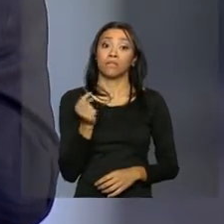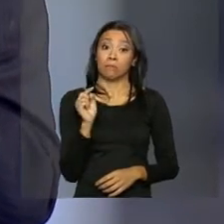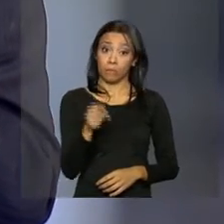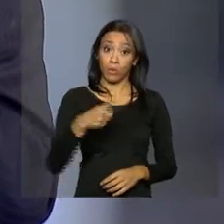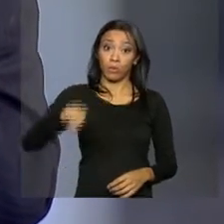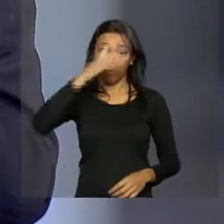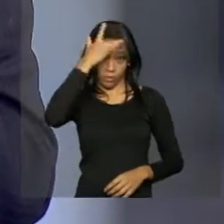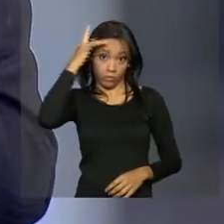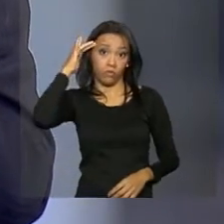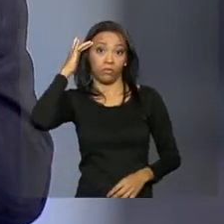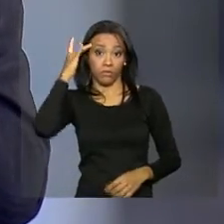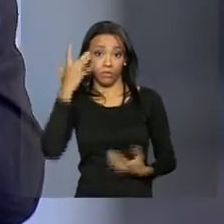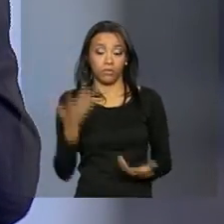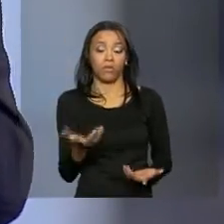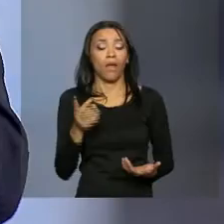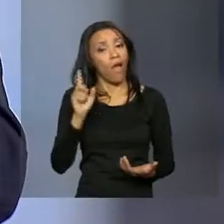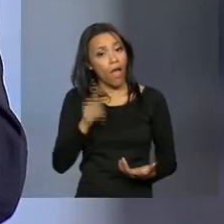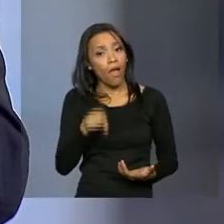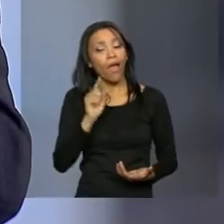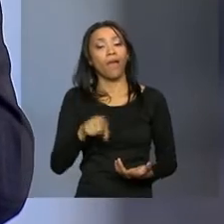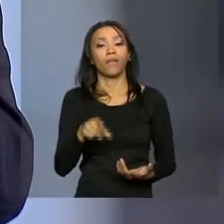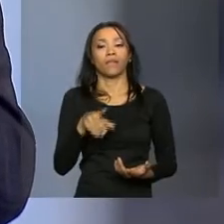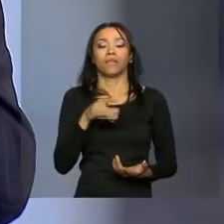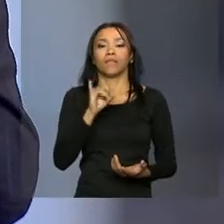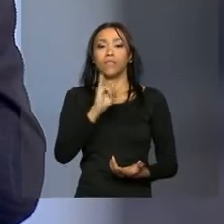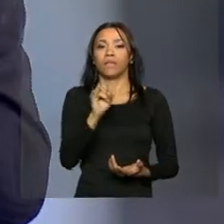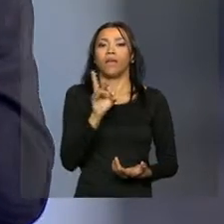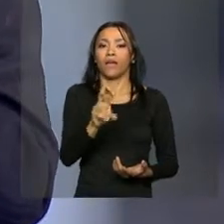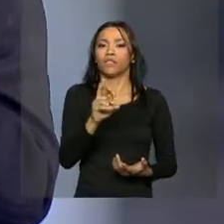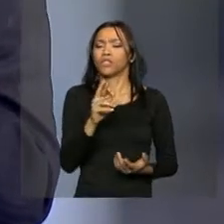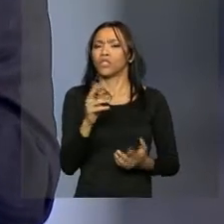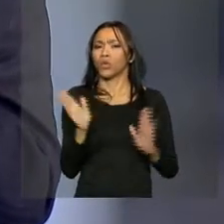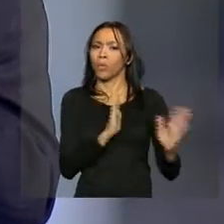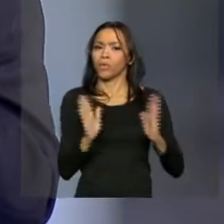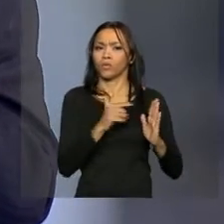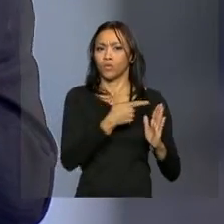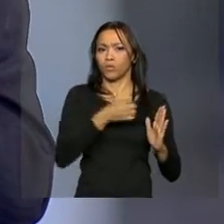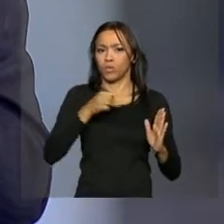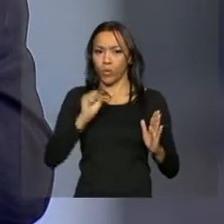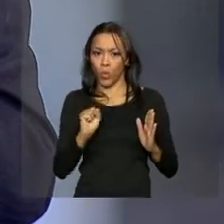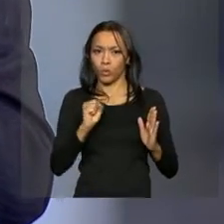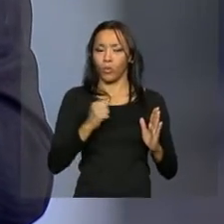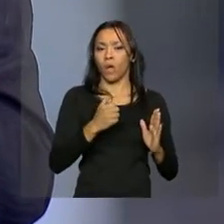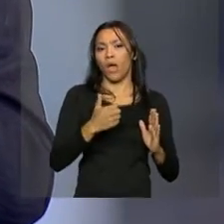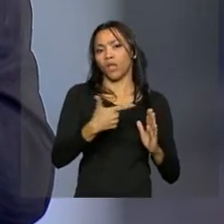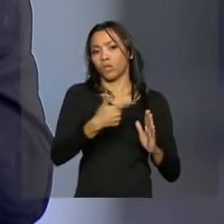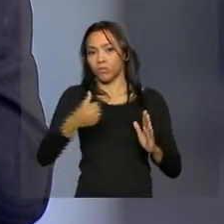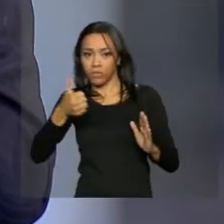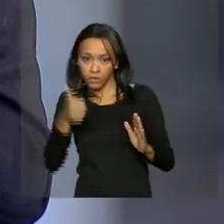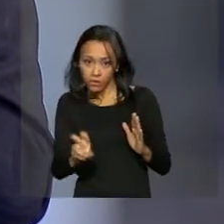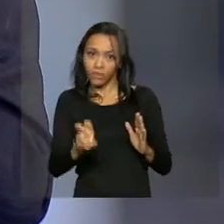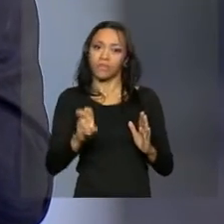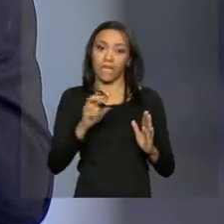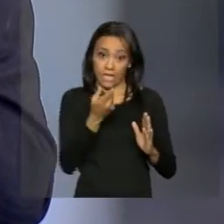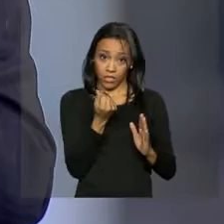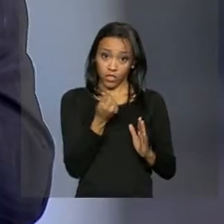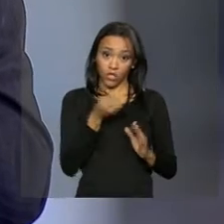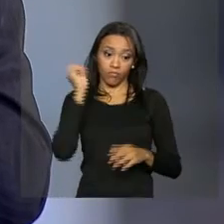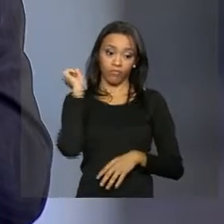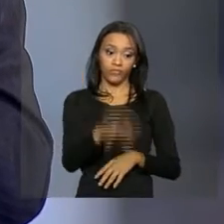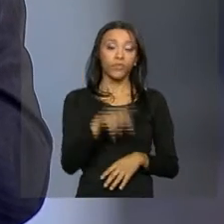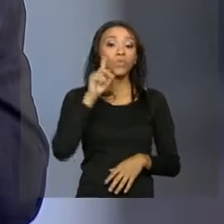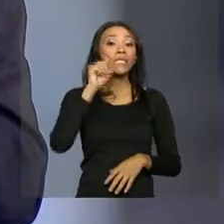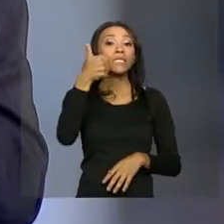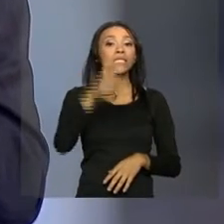contribuintes, referentes a declarações de 2008 a 2015. Os valores vão ser creditados no dia